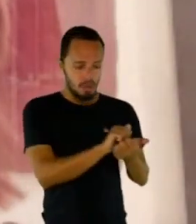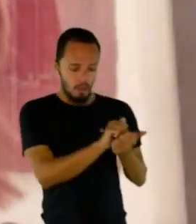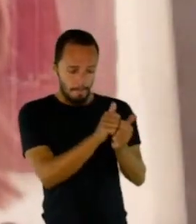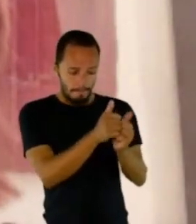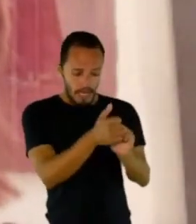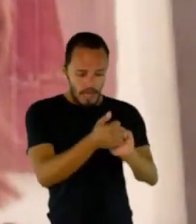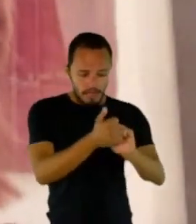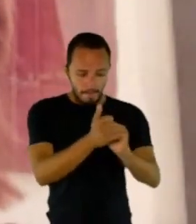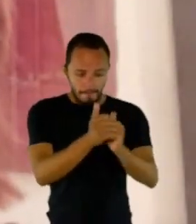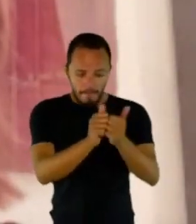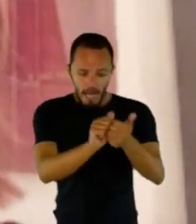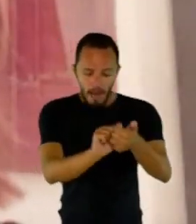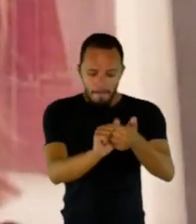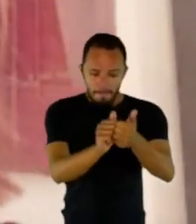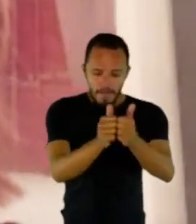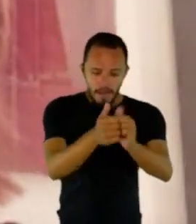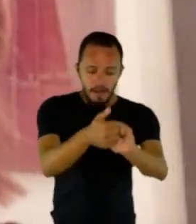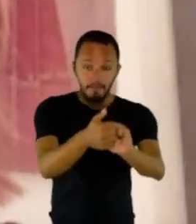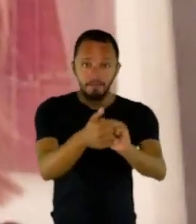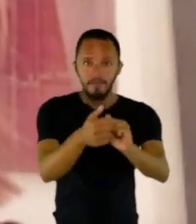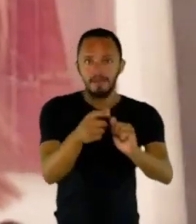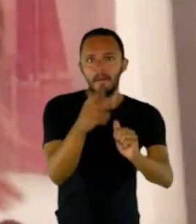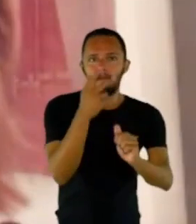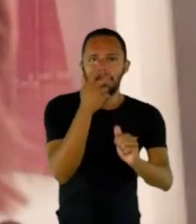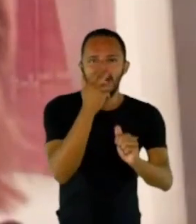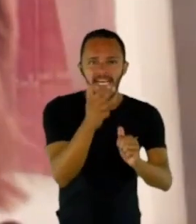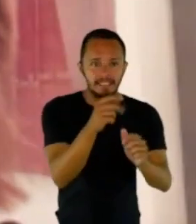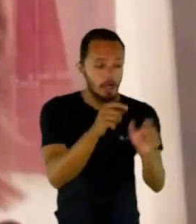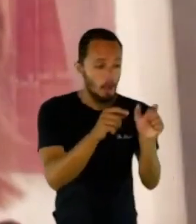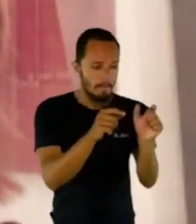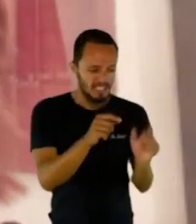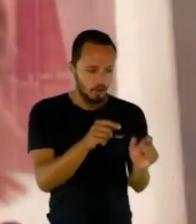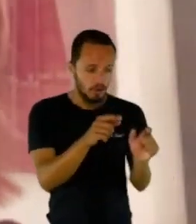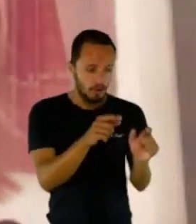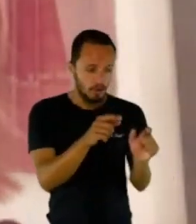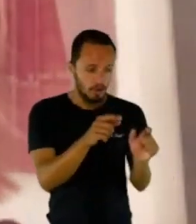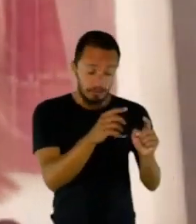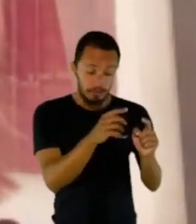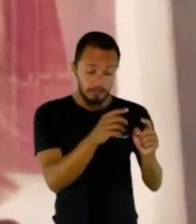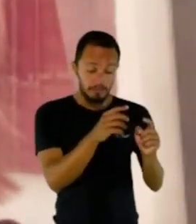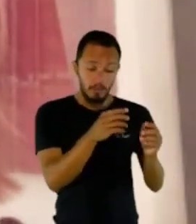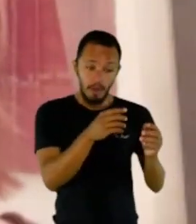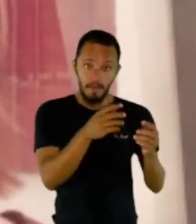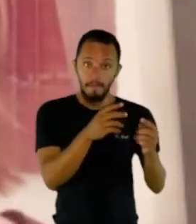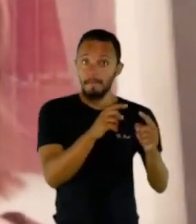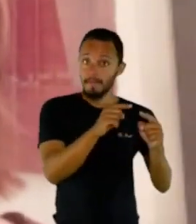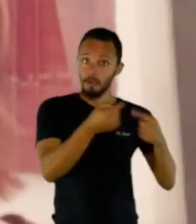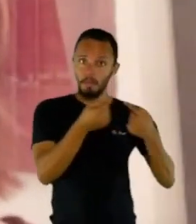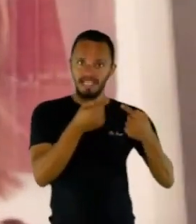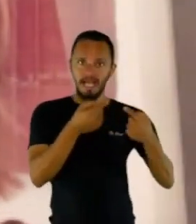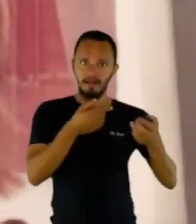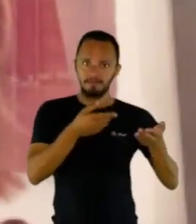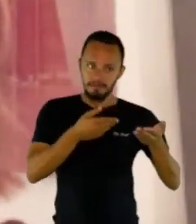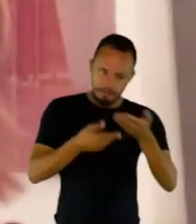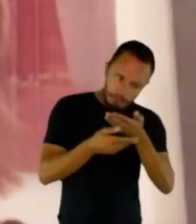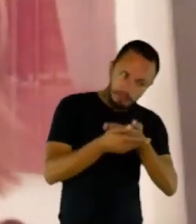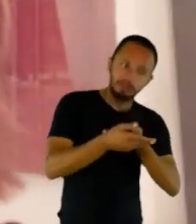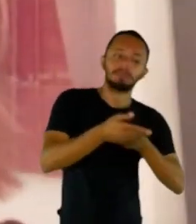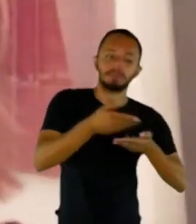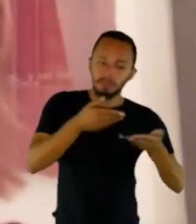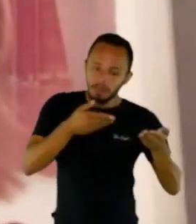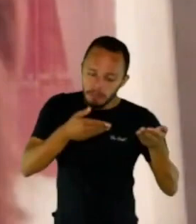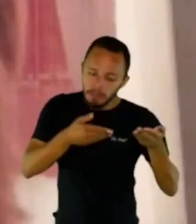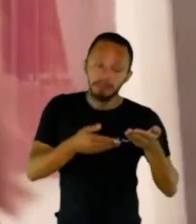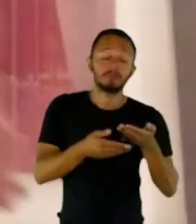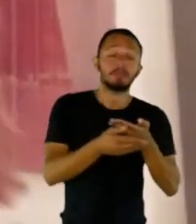personagens me dominavam. É tão interessante que eles vão tomando uma vida de tal forma que chegava num ponto e eu falava assim, mas eu quero